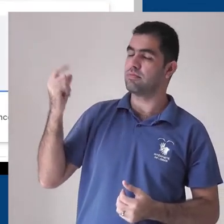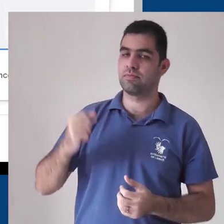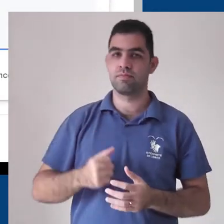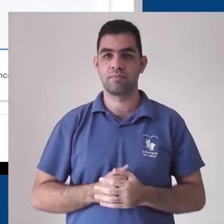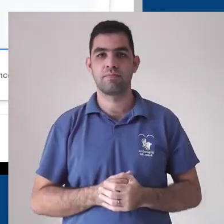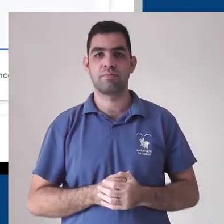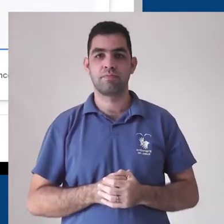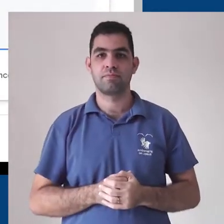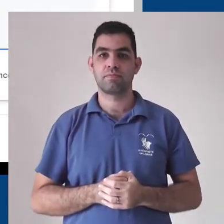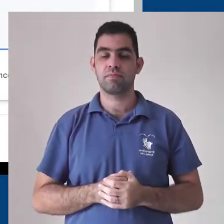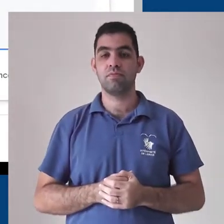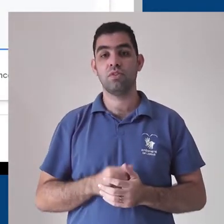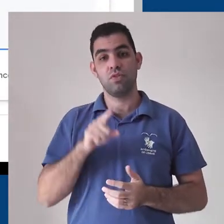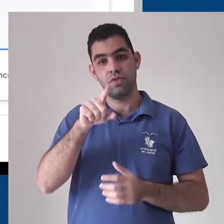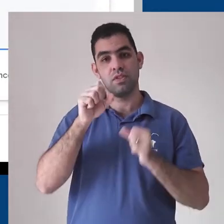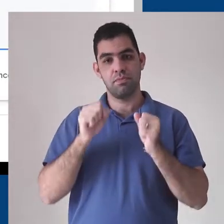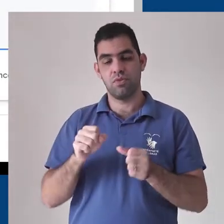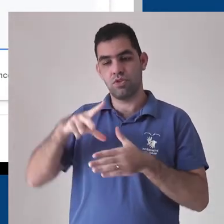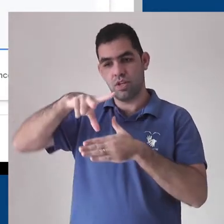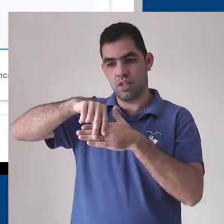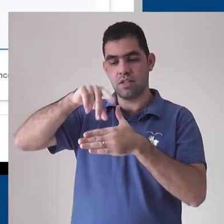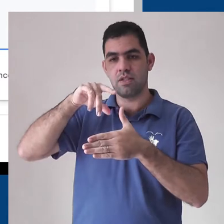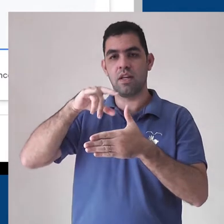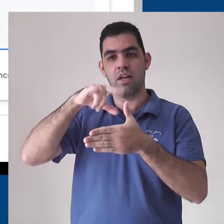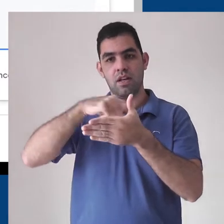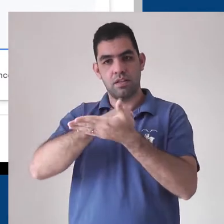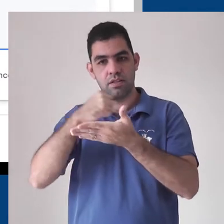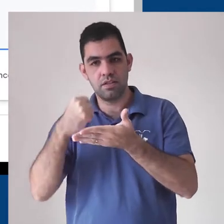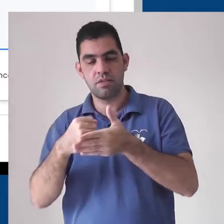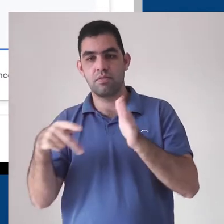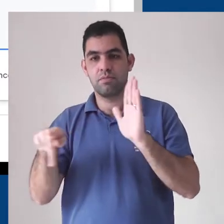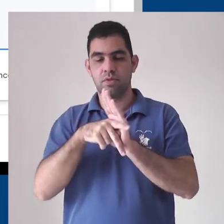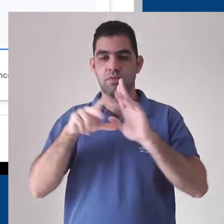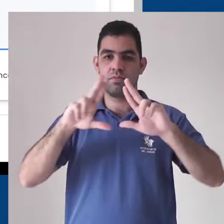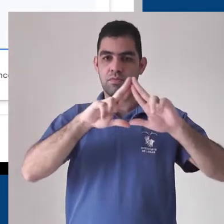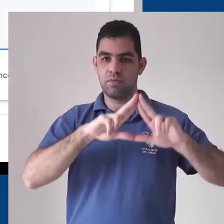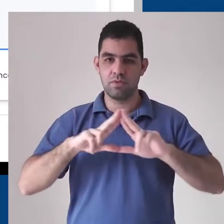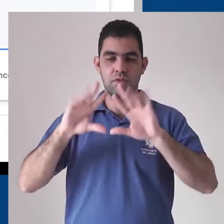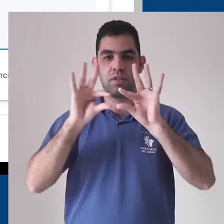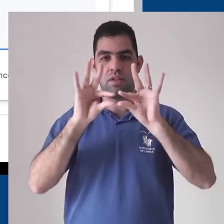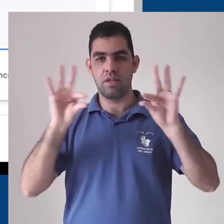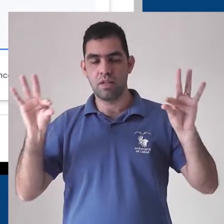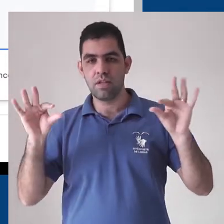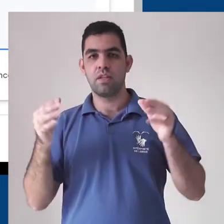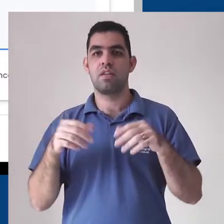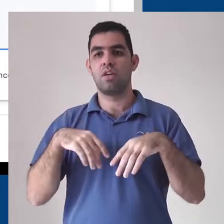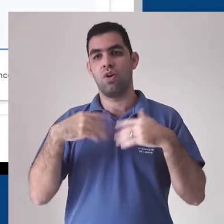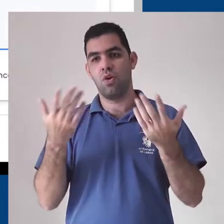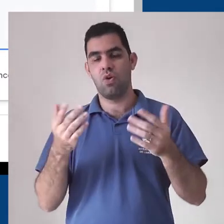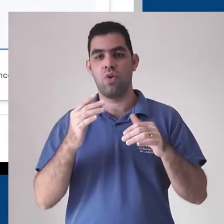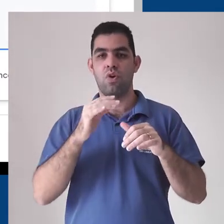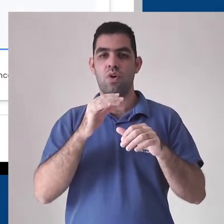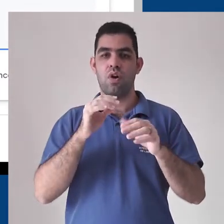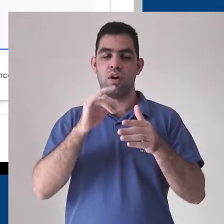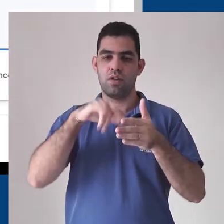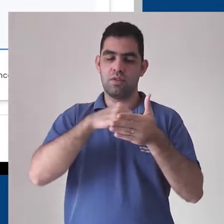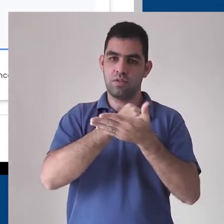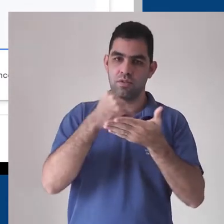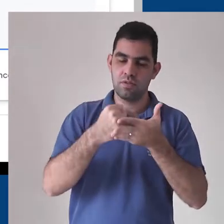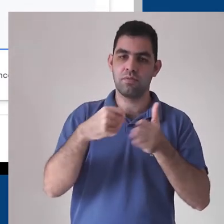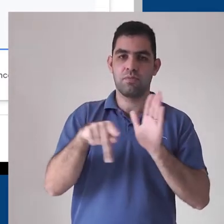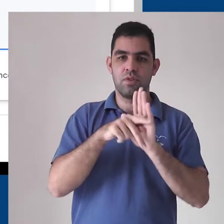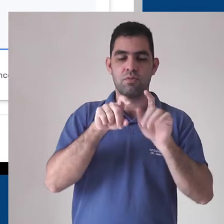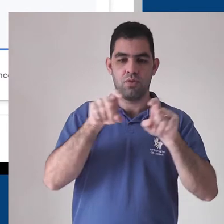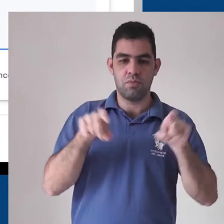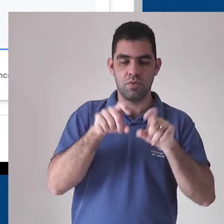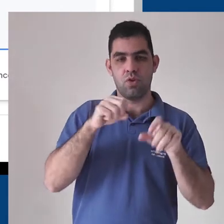com sua turma. Você pode anexar algum arquivo do Google Drive, link compartilhável, arquivo do computador ou algum